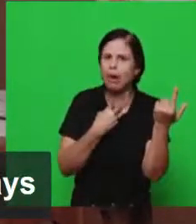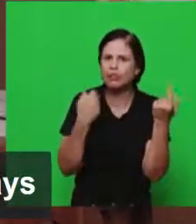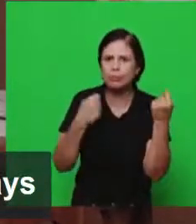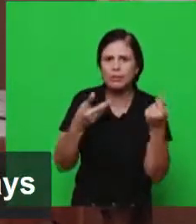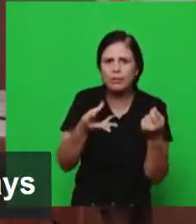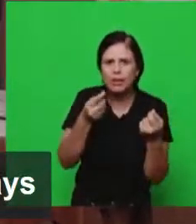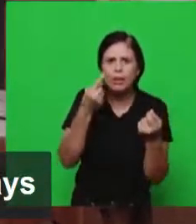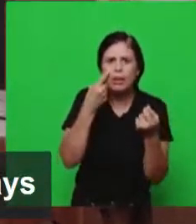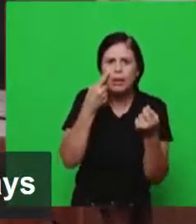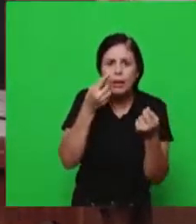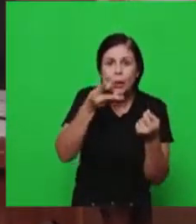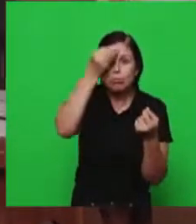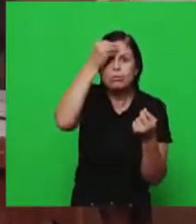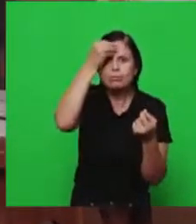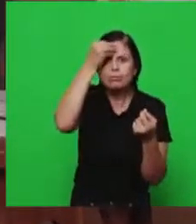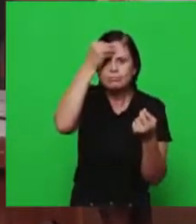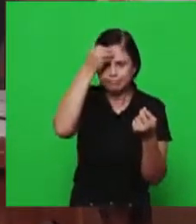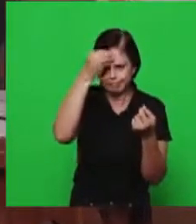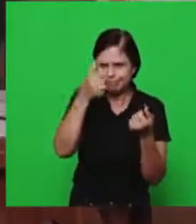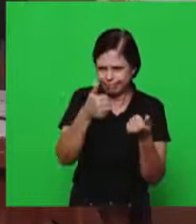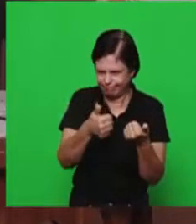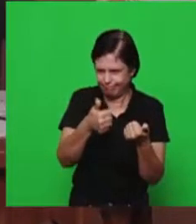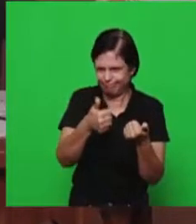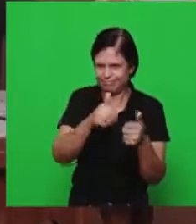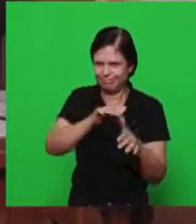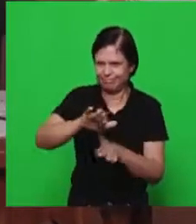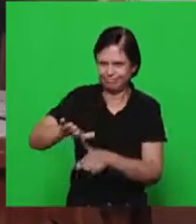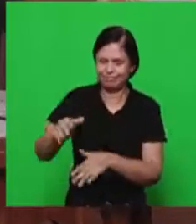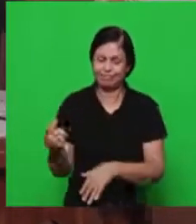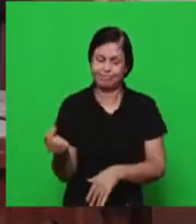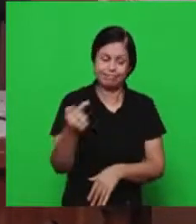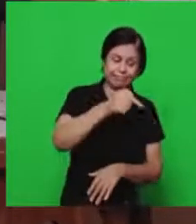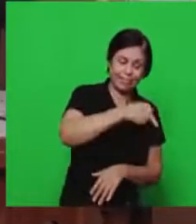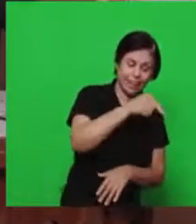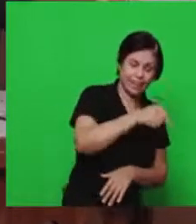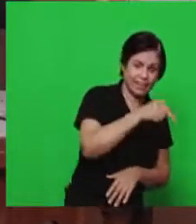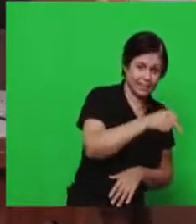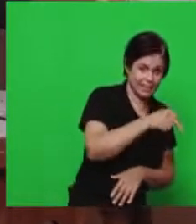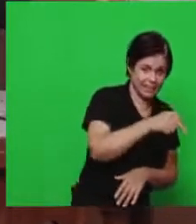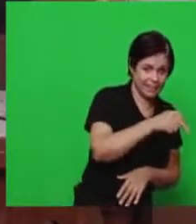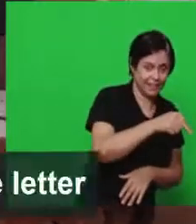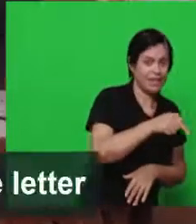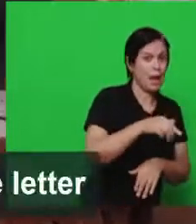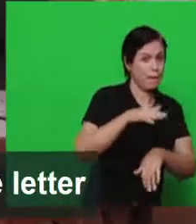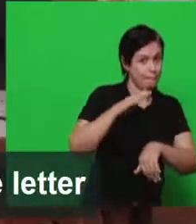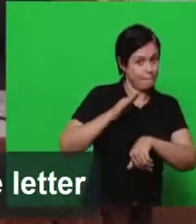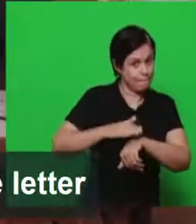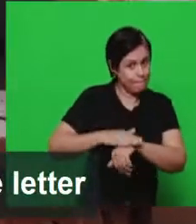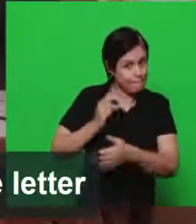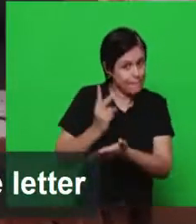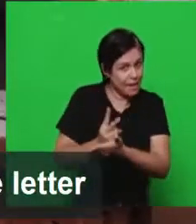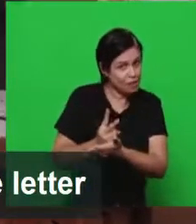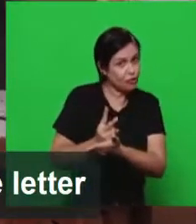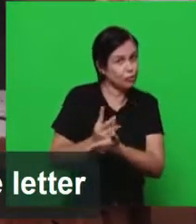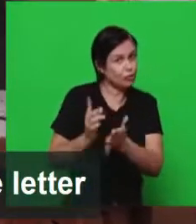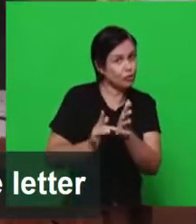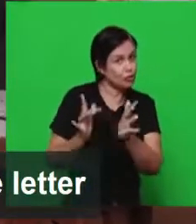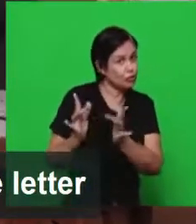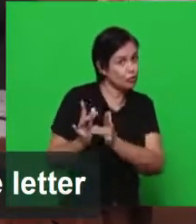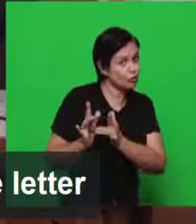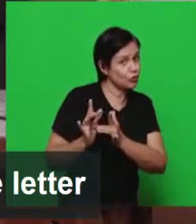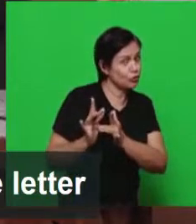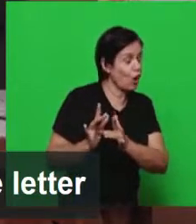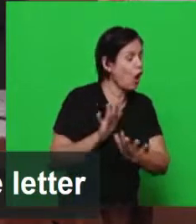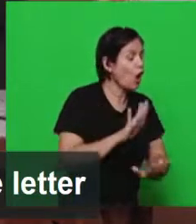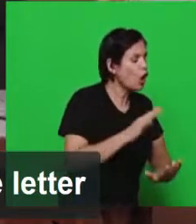outro caso ele diz assim quando ele escreve agora é o mesmo Senhor ele diz João anota aí